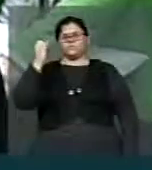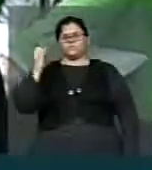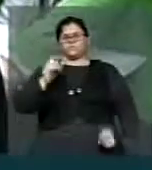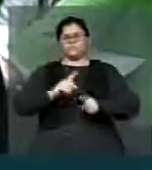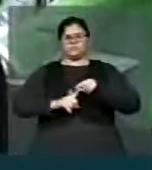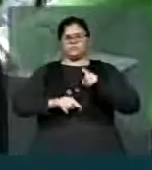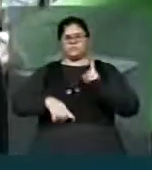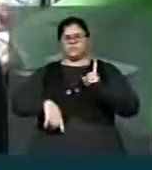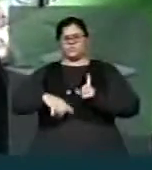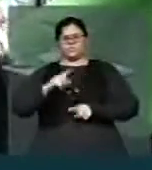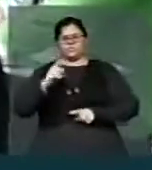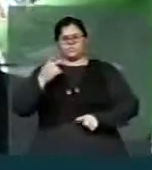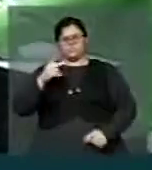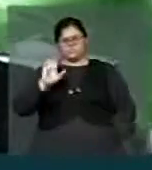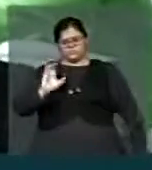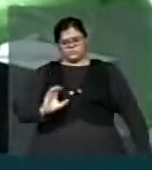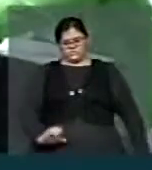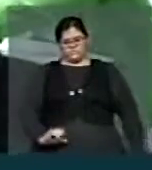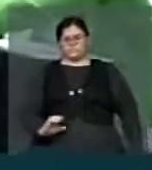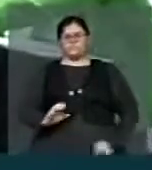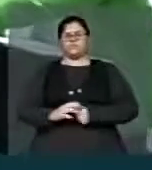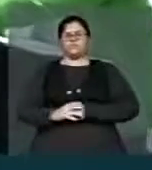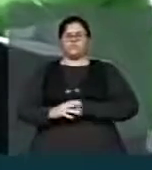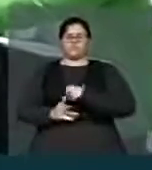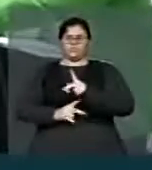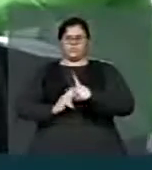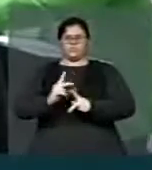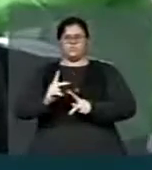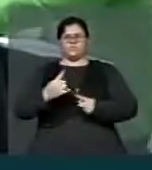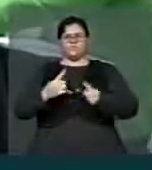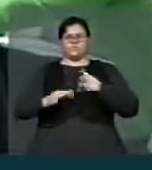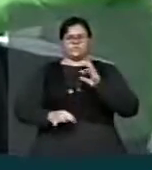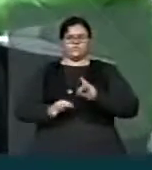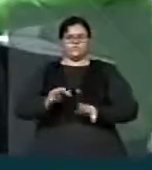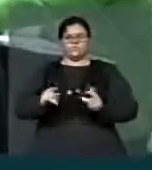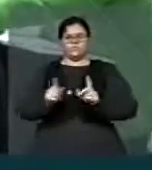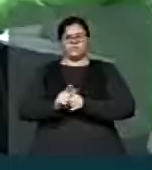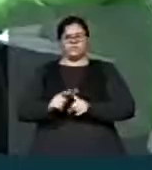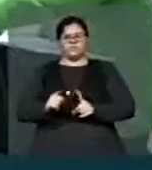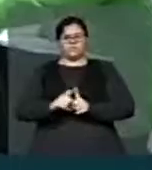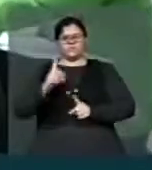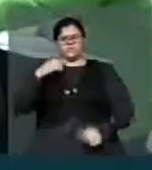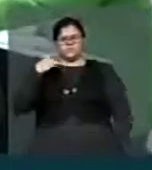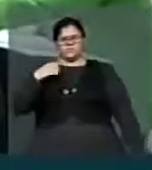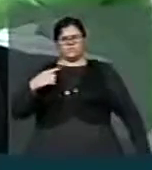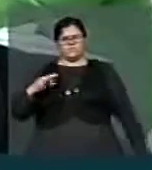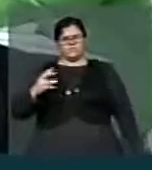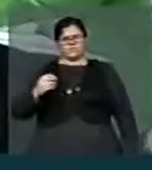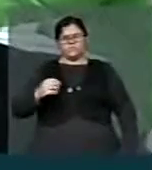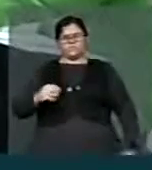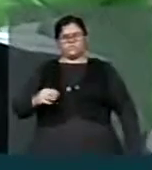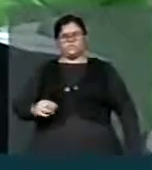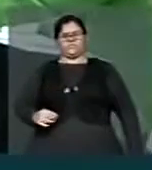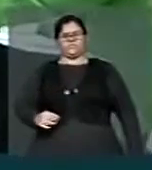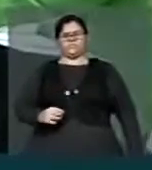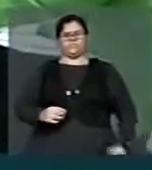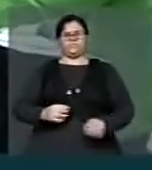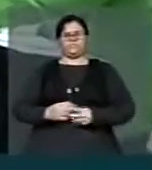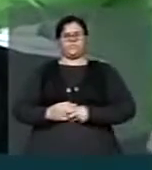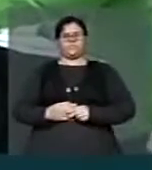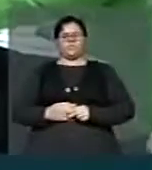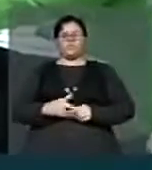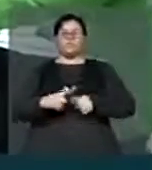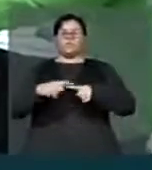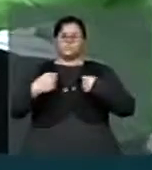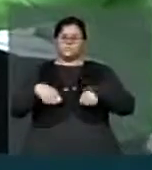cidadania, para o povo brasileiro, para o Poder Judiciário, para os advogados, enfim, para as partes, para que haja uma